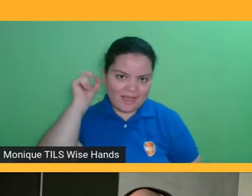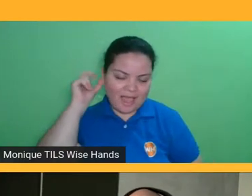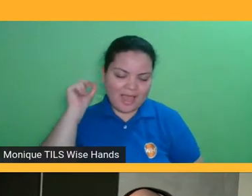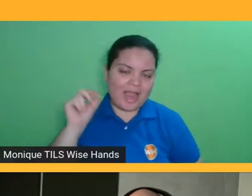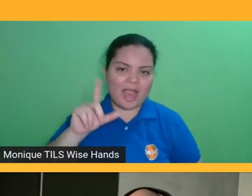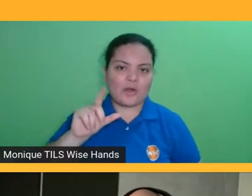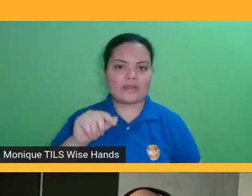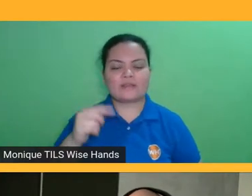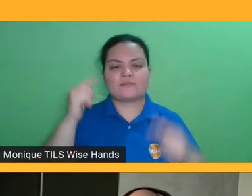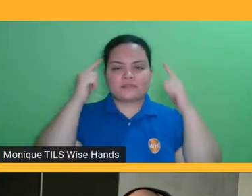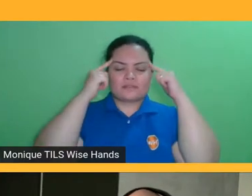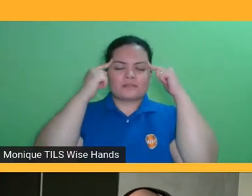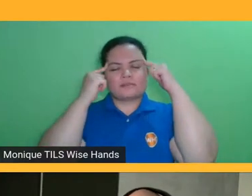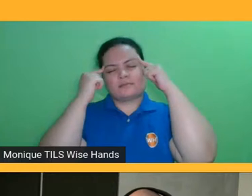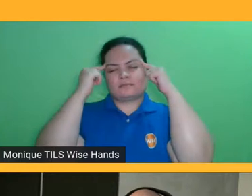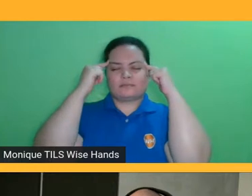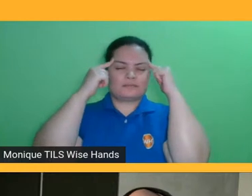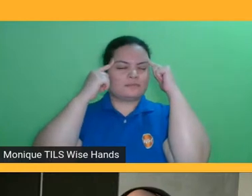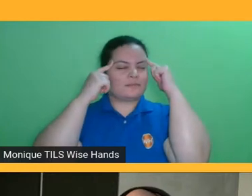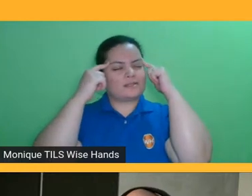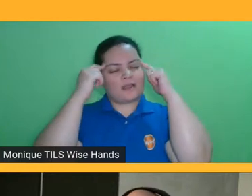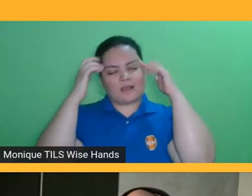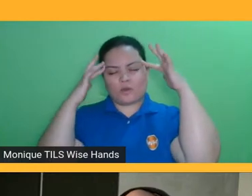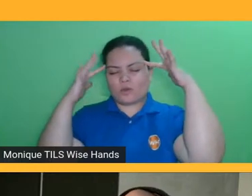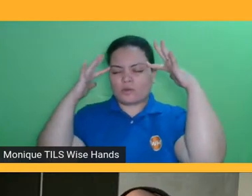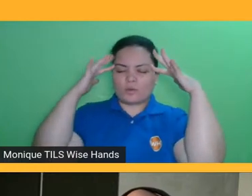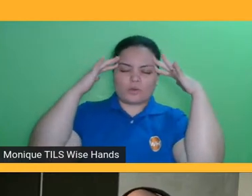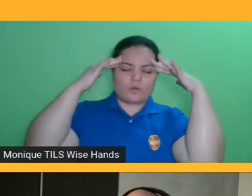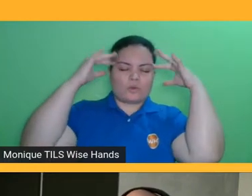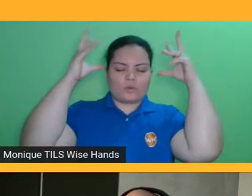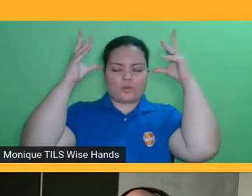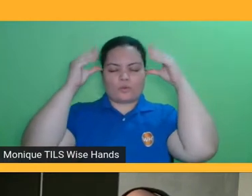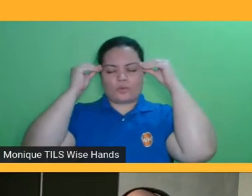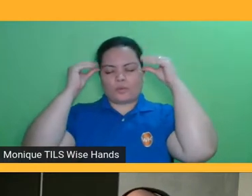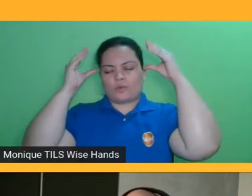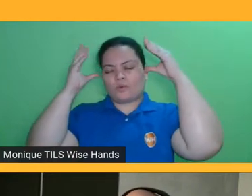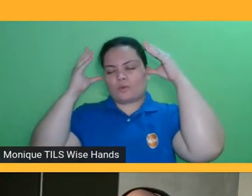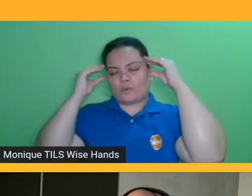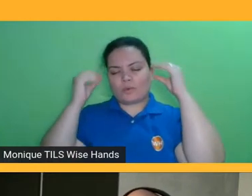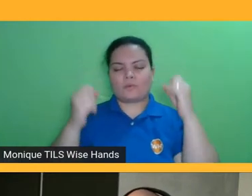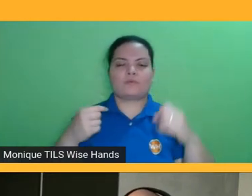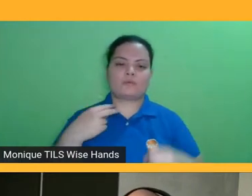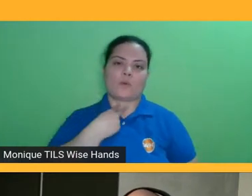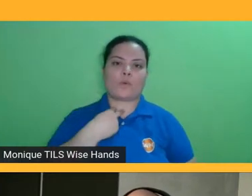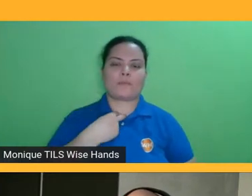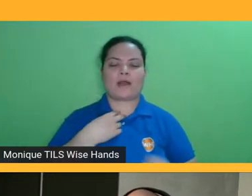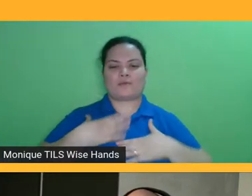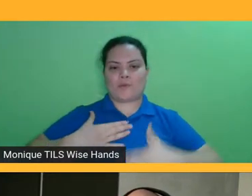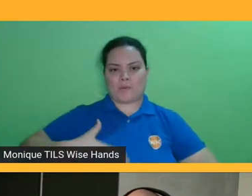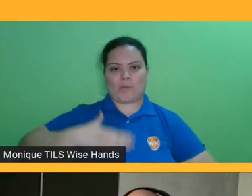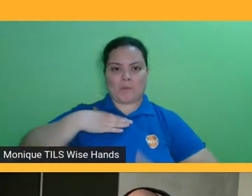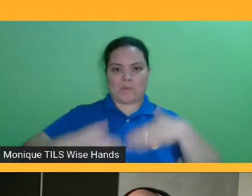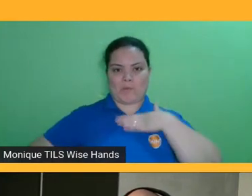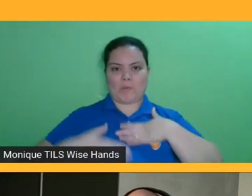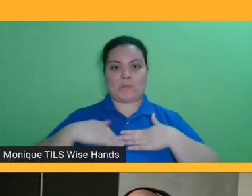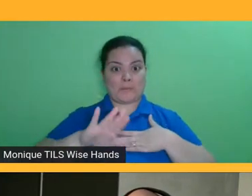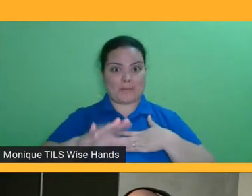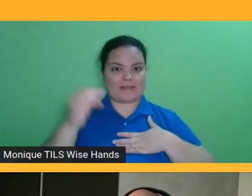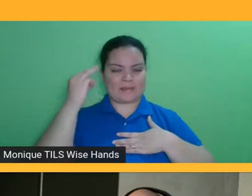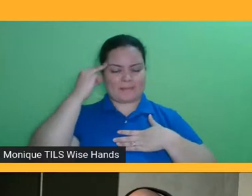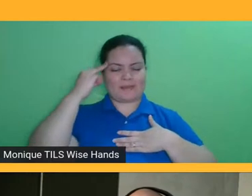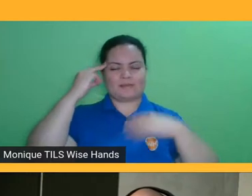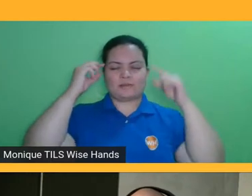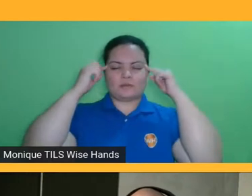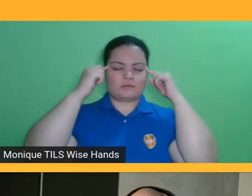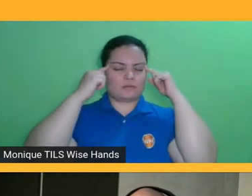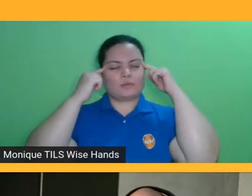cabeça está vazia, mas as mãos ocupadas, então é isso, você está dirigindo, você está na academia, então a gente usa muito isso para dar de exemplo,